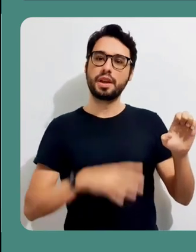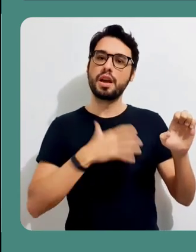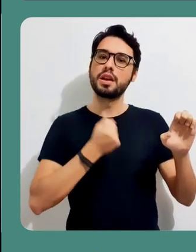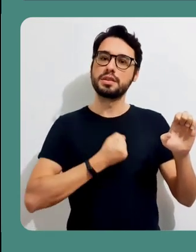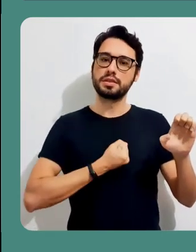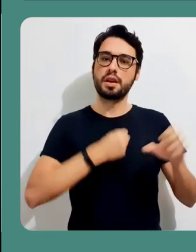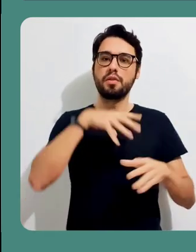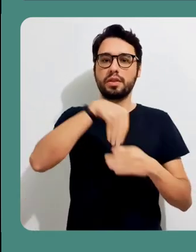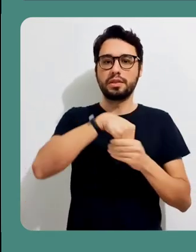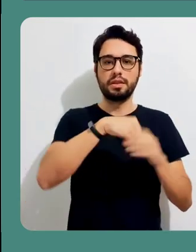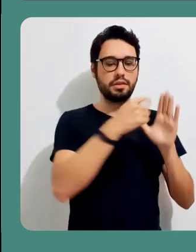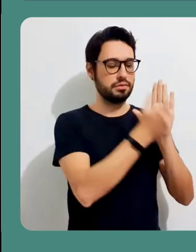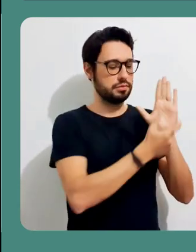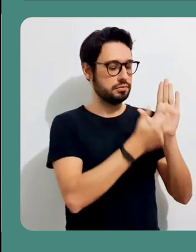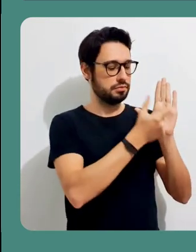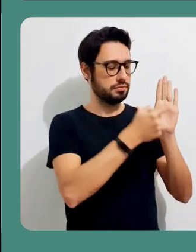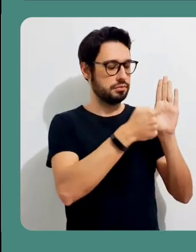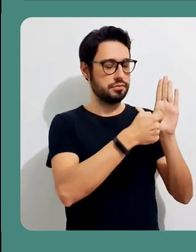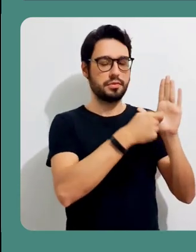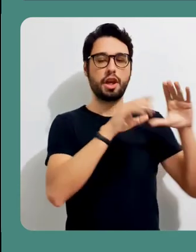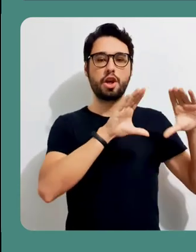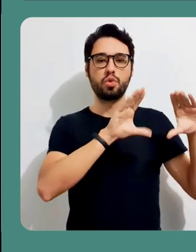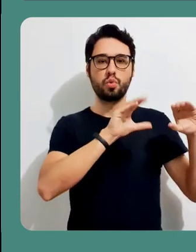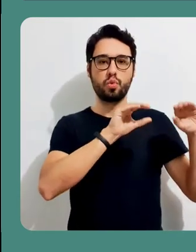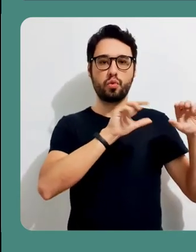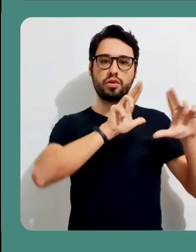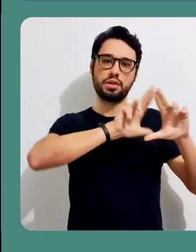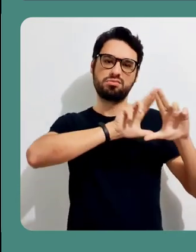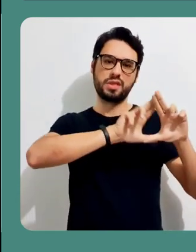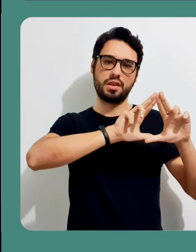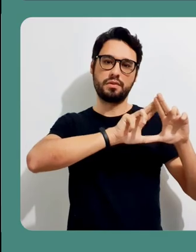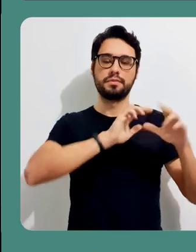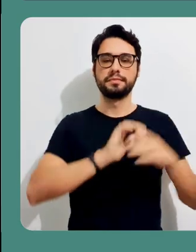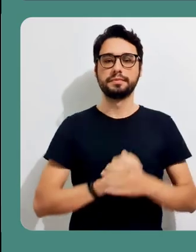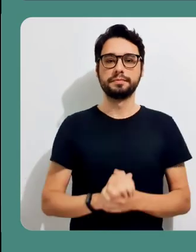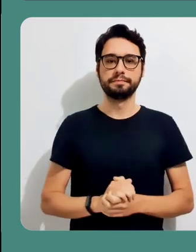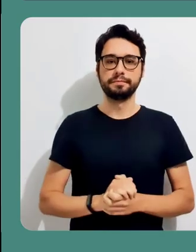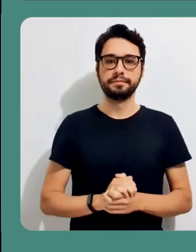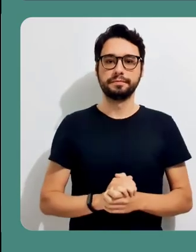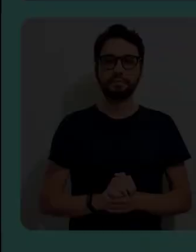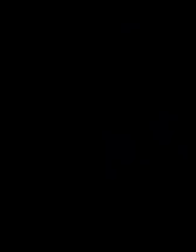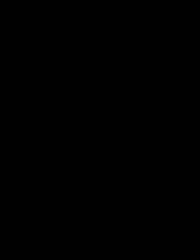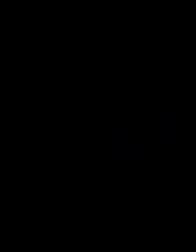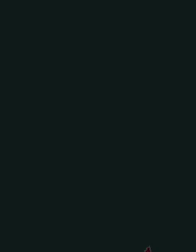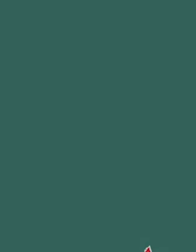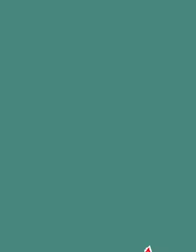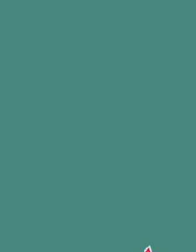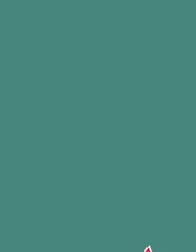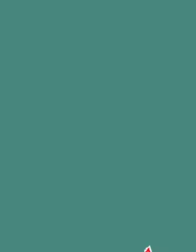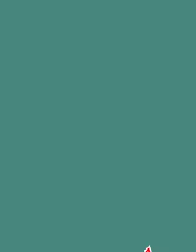em Save and Upload, que ele irá salvar, então, no arquivo de nuvem da Autodesk.